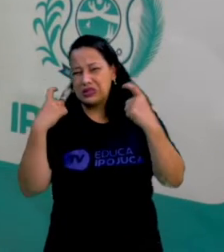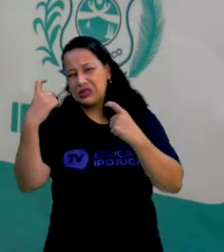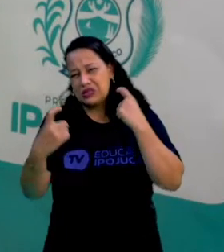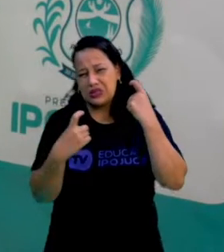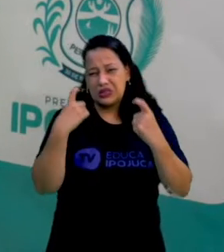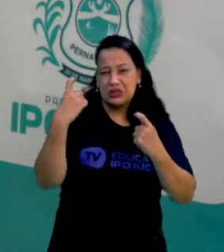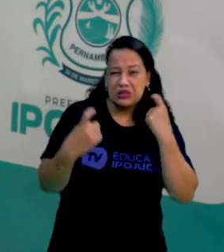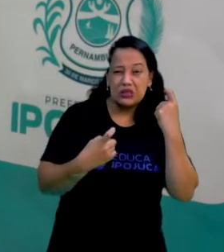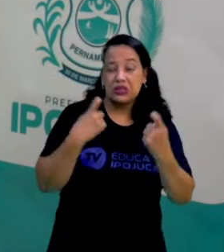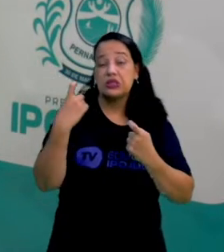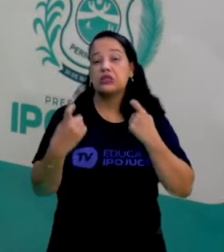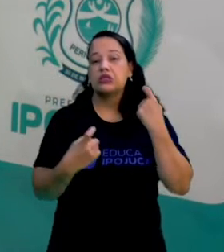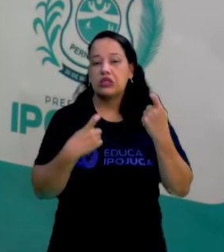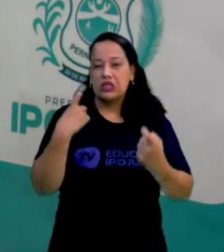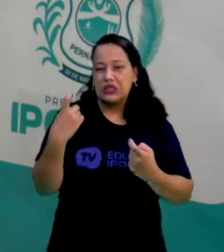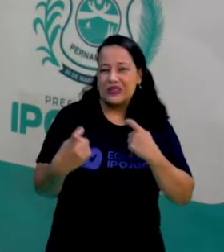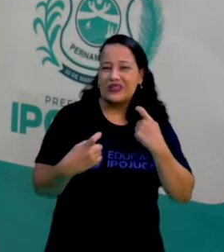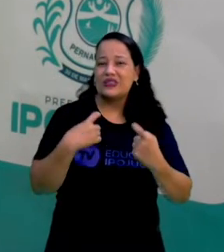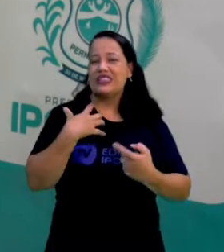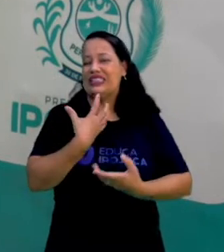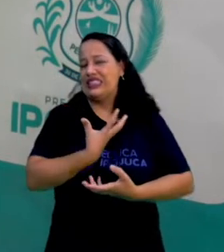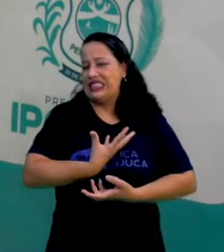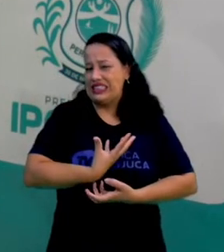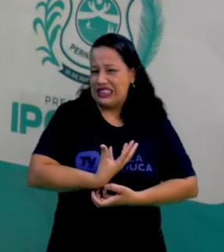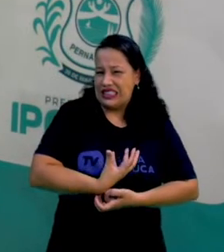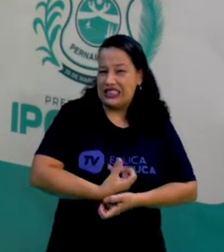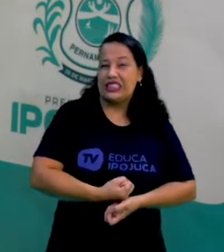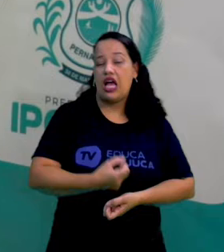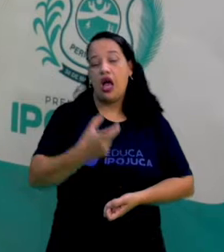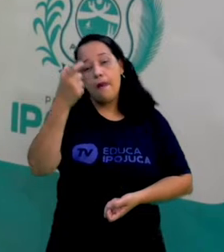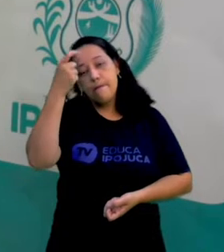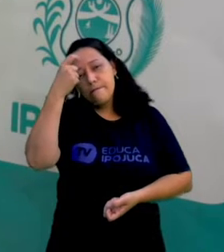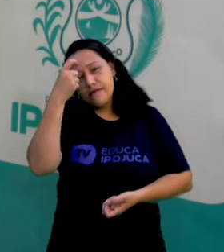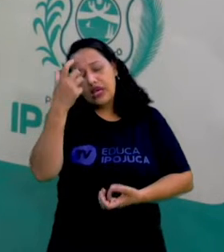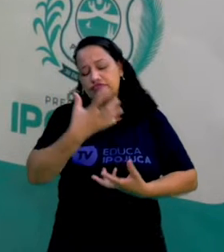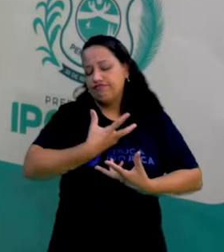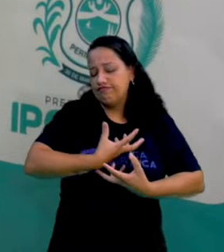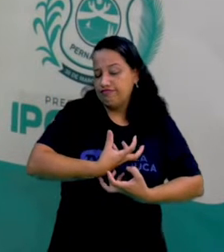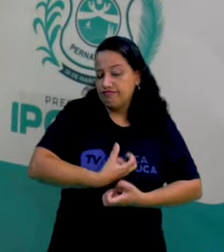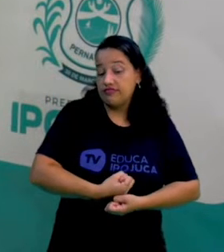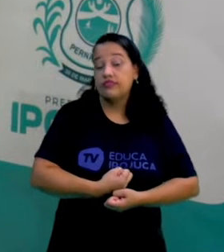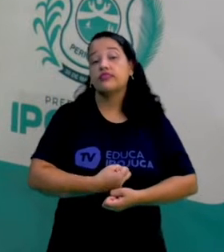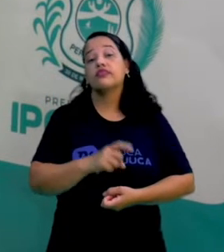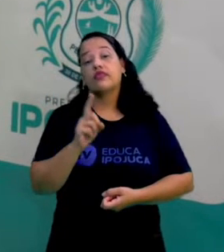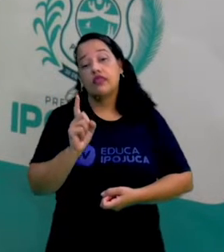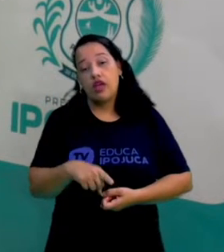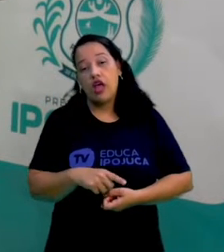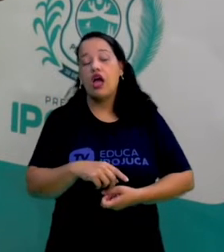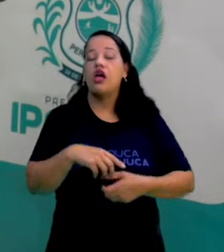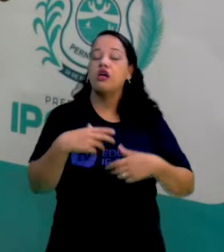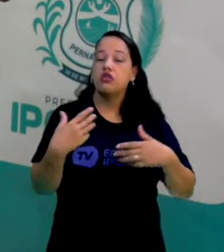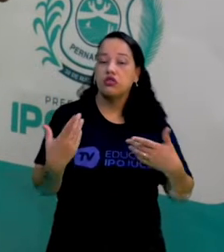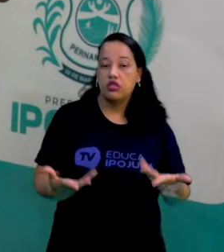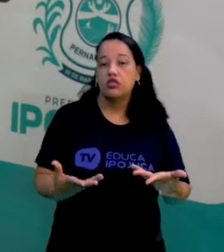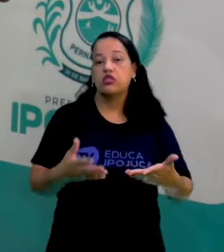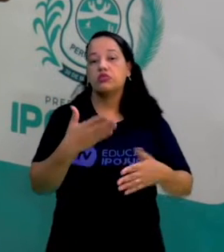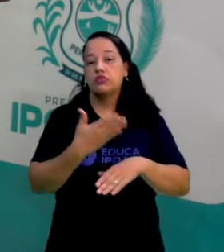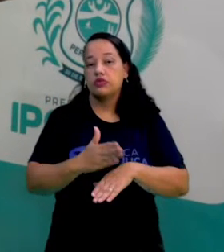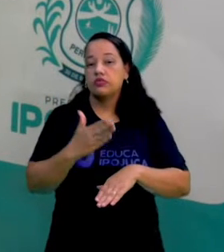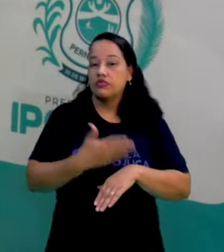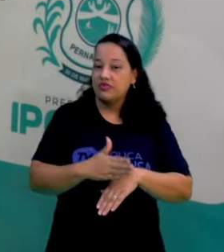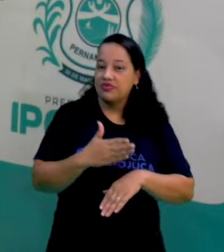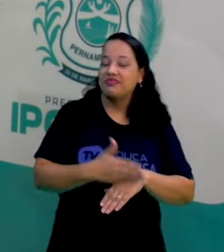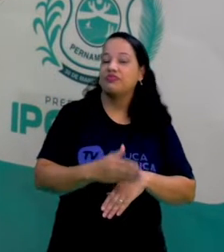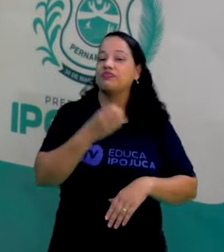estressados, estão muito esgotados mentalmente. A prática do exercício físico vai gerar o